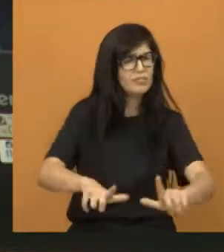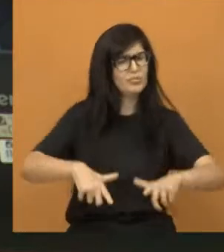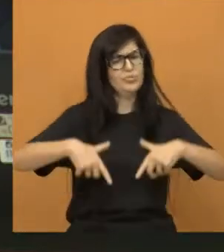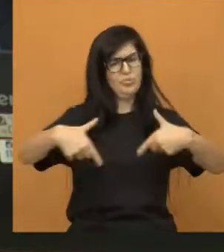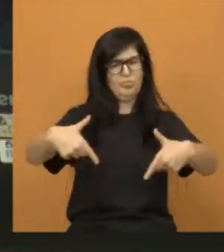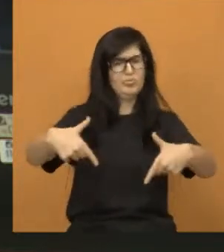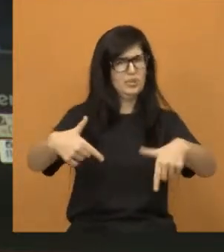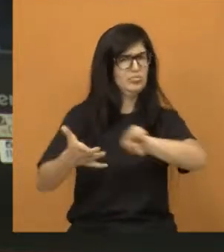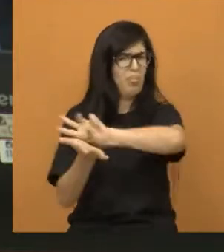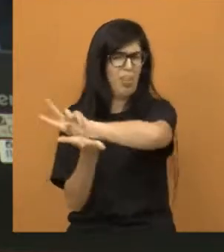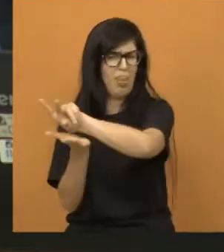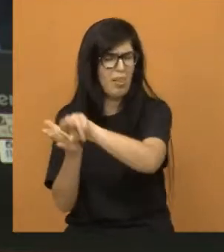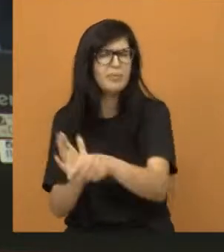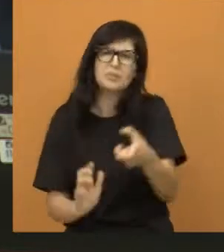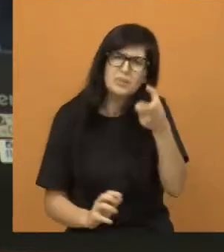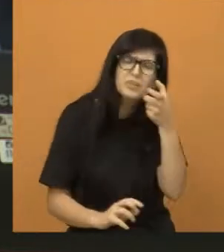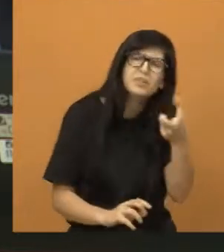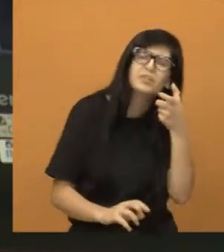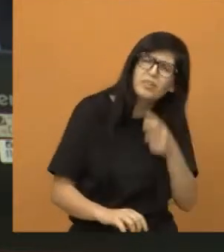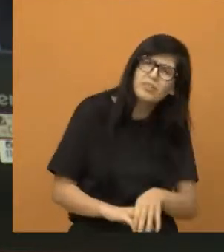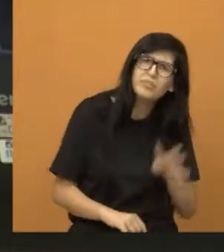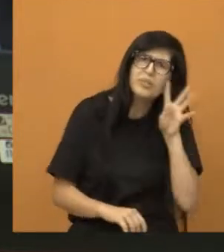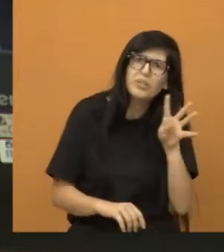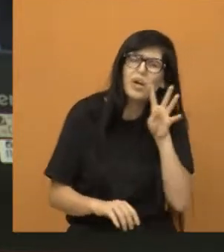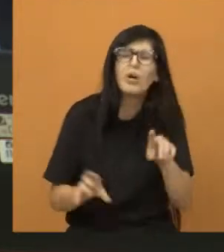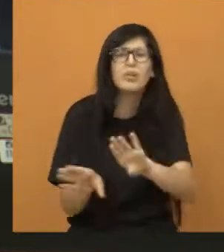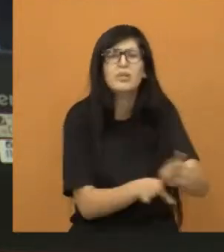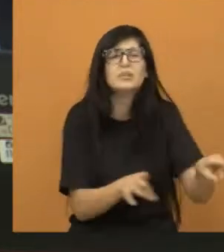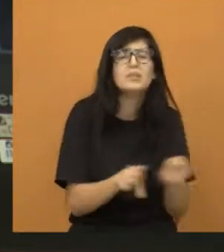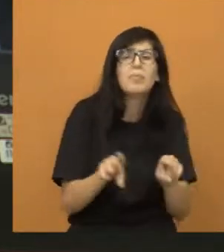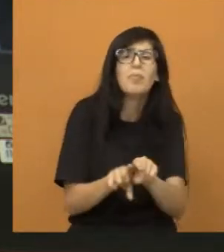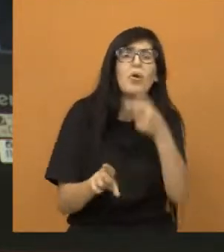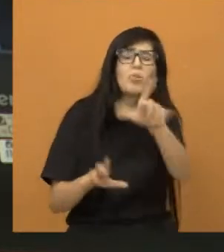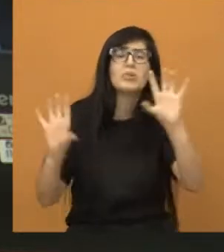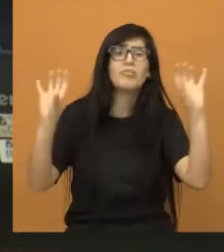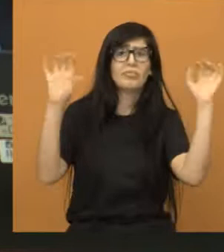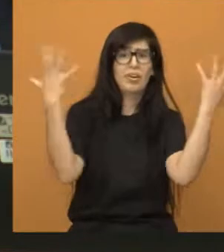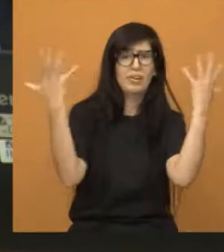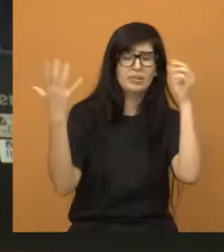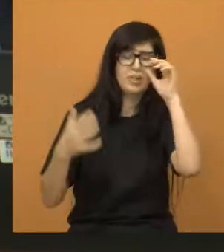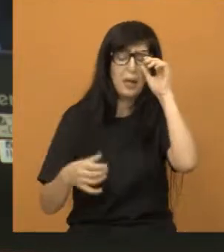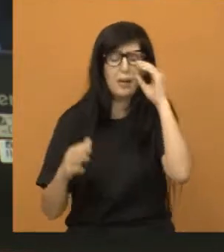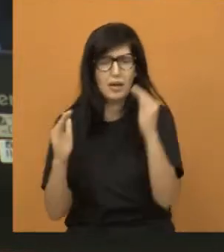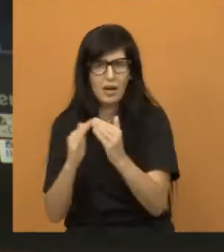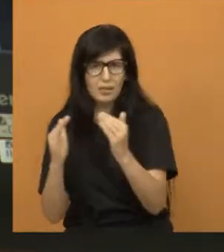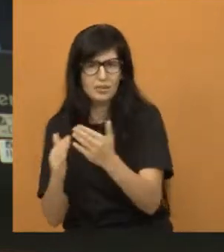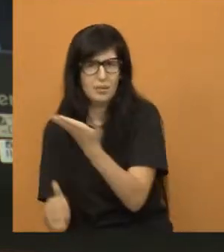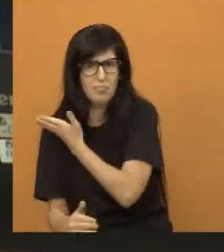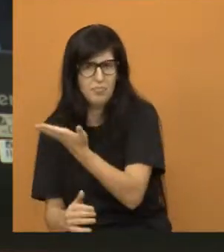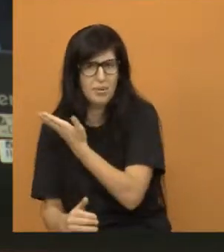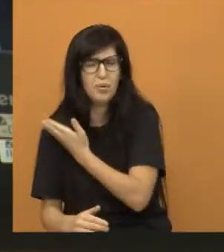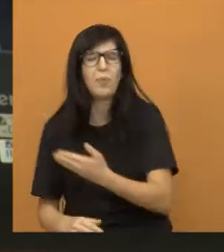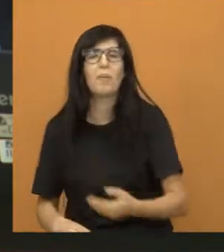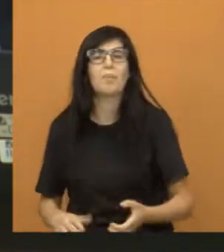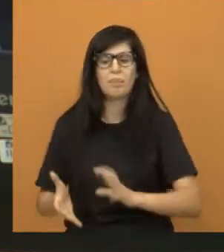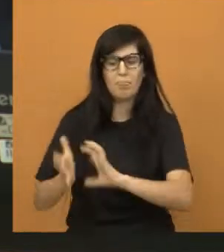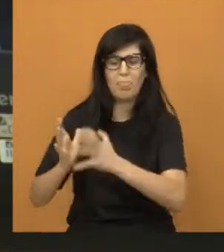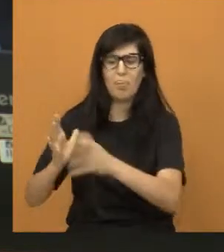interessante. Depois foi nesse evento da Casa da Amizade, onde também teve o evento no PSDB Mulher,